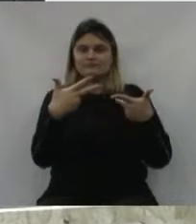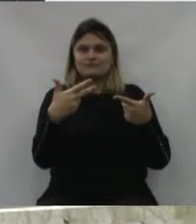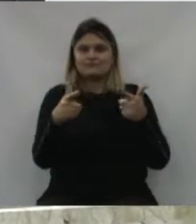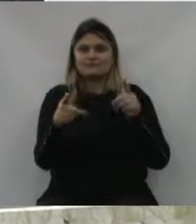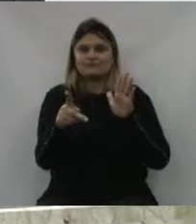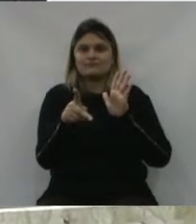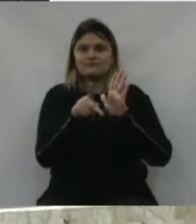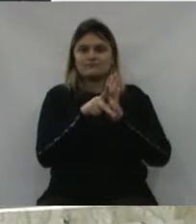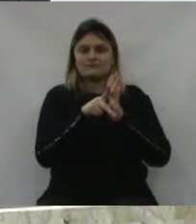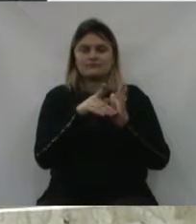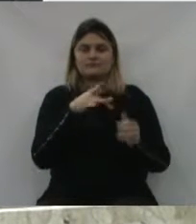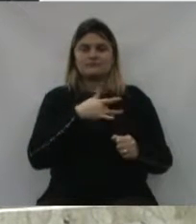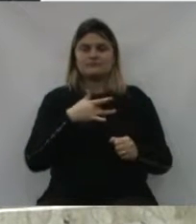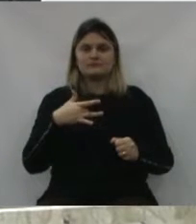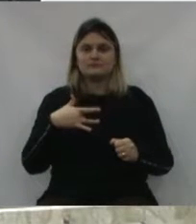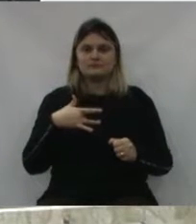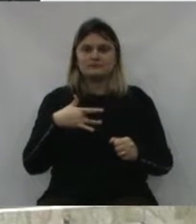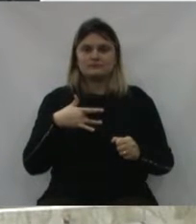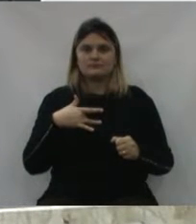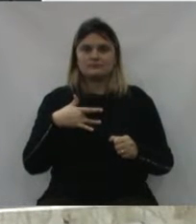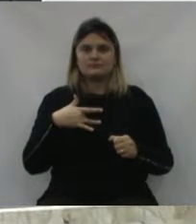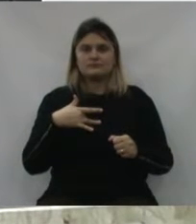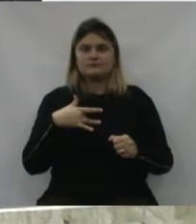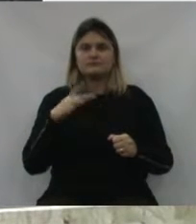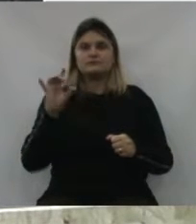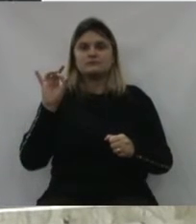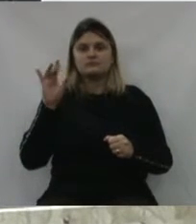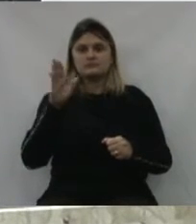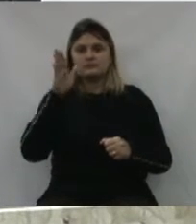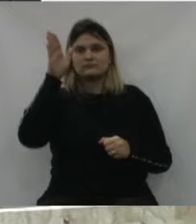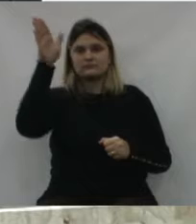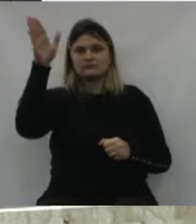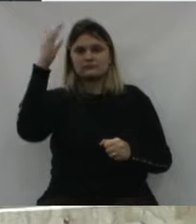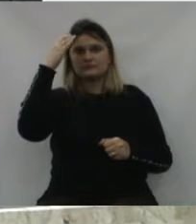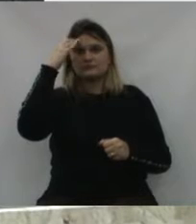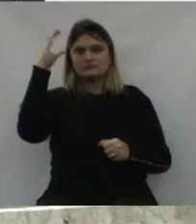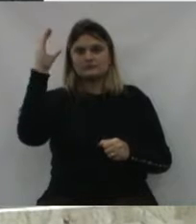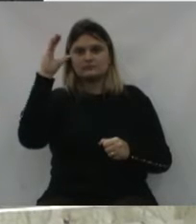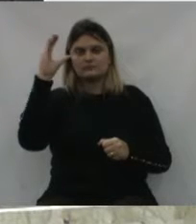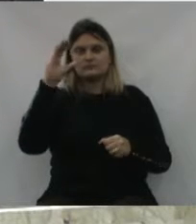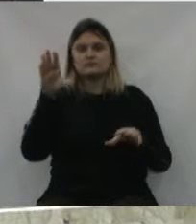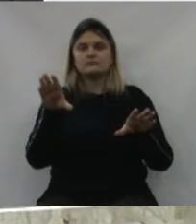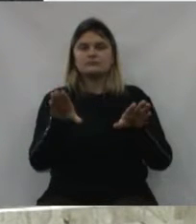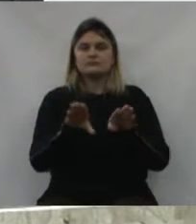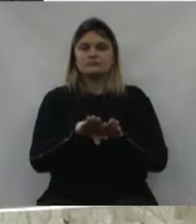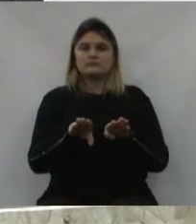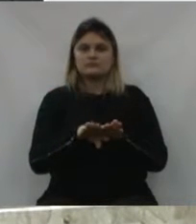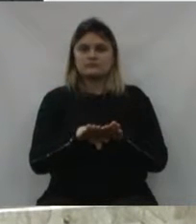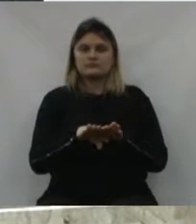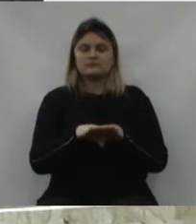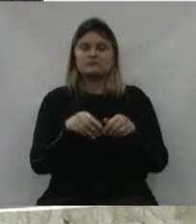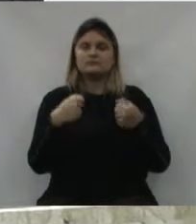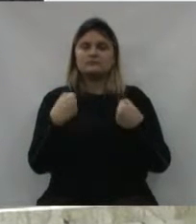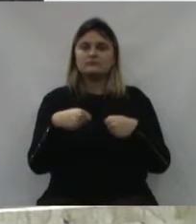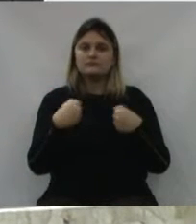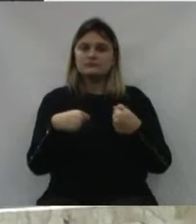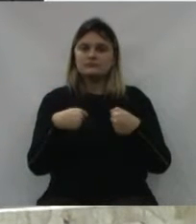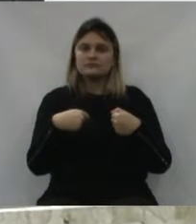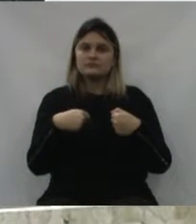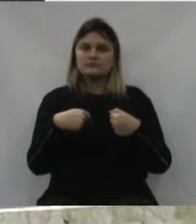os equipamentos necessários para determinados atendimentos somente em Curitiba, e também